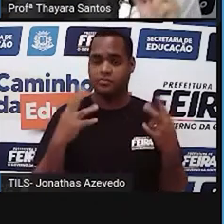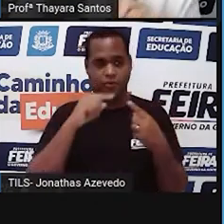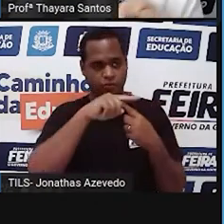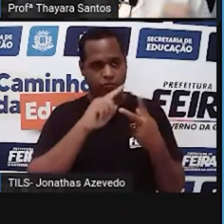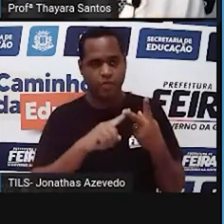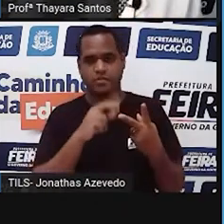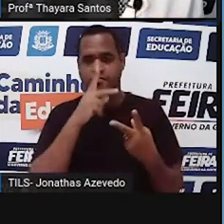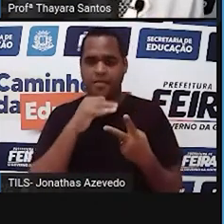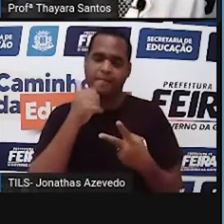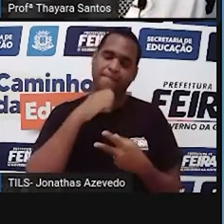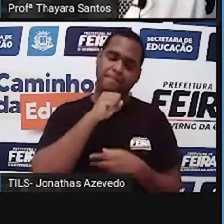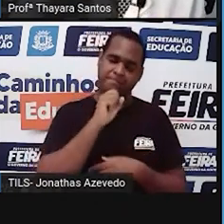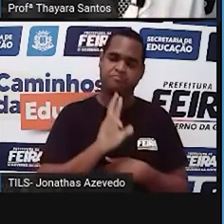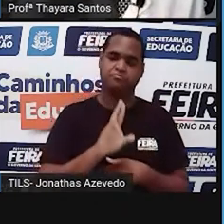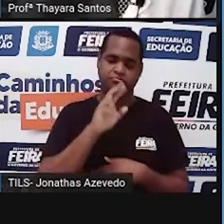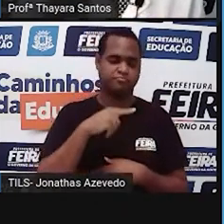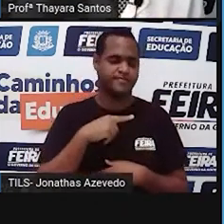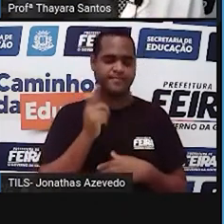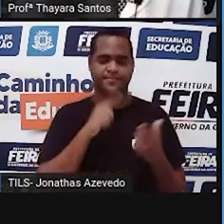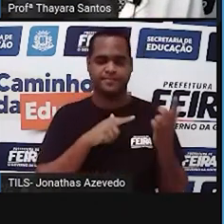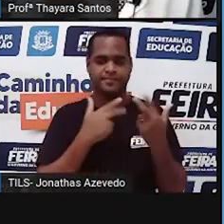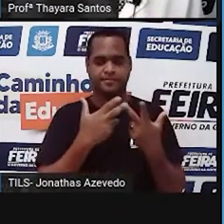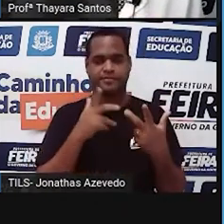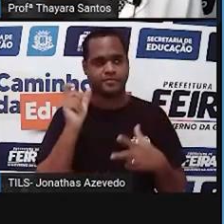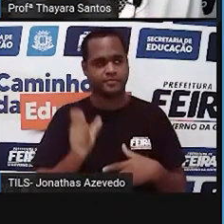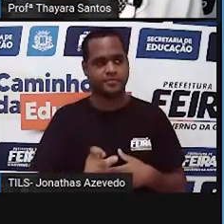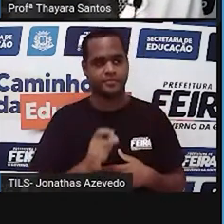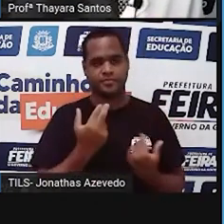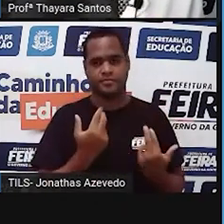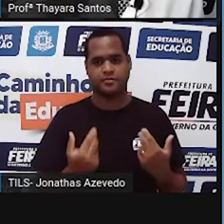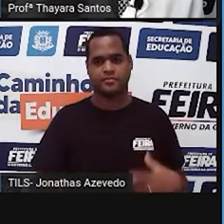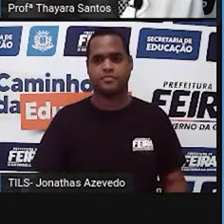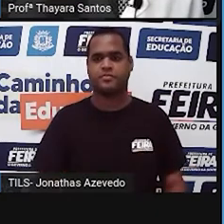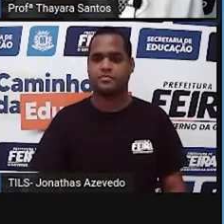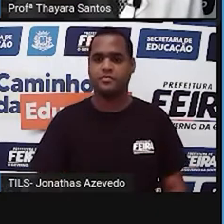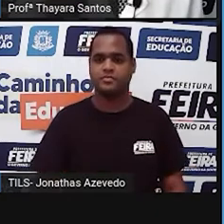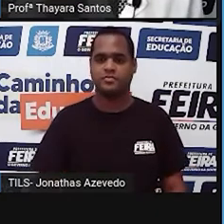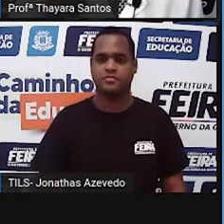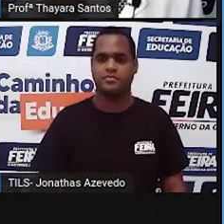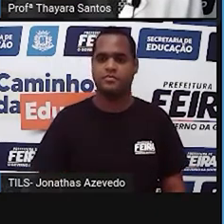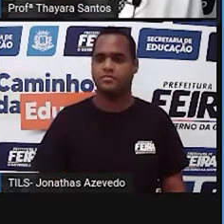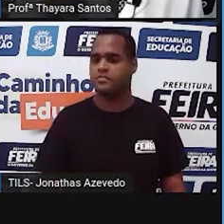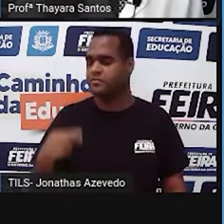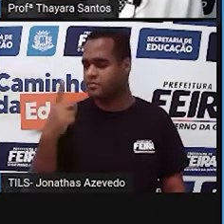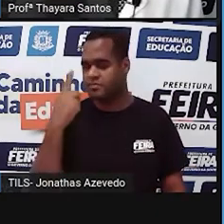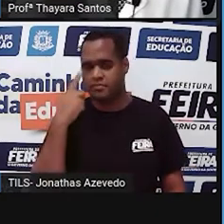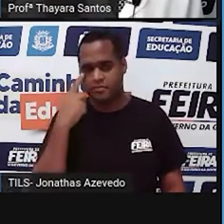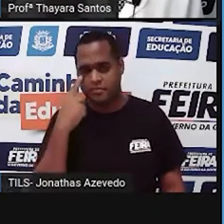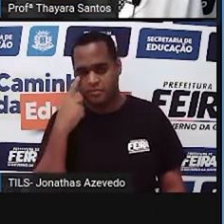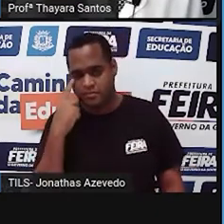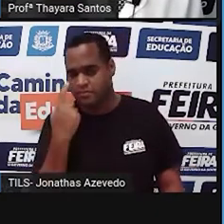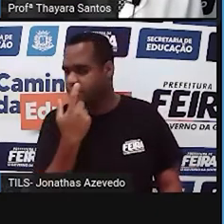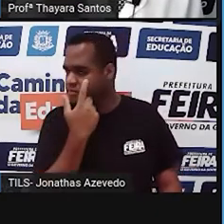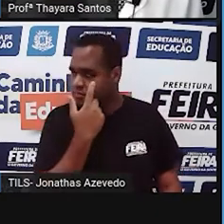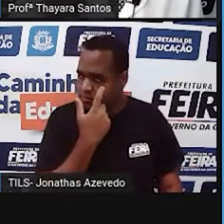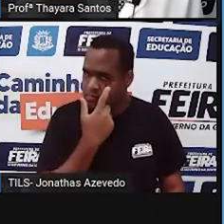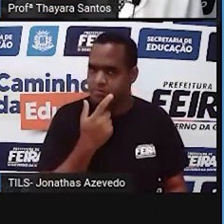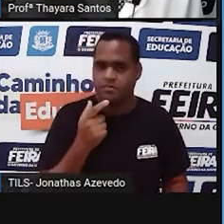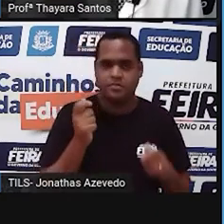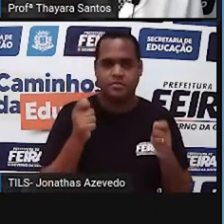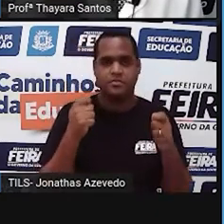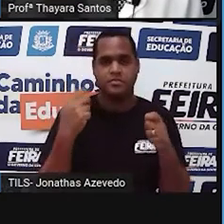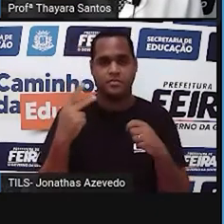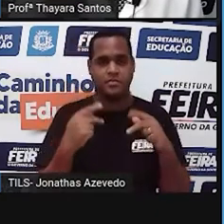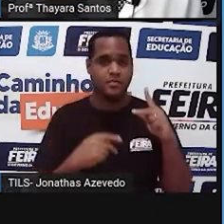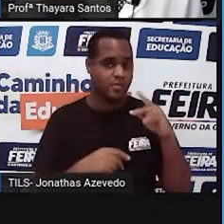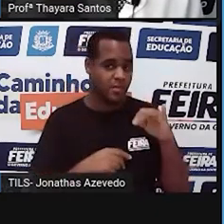iguais para essa mesma característica. Agora, quando a gente vai lá para formato dos olhos, a gente vê que de um dos pais,